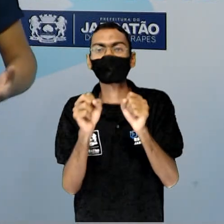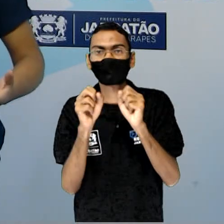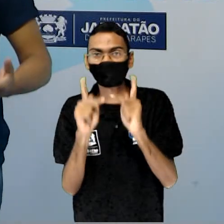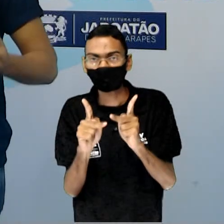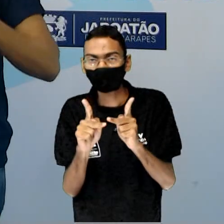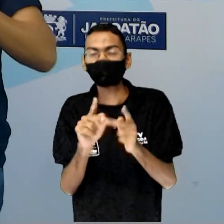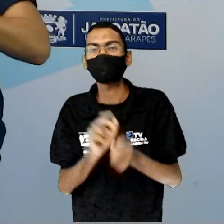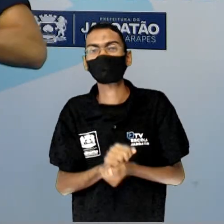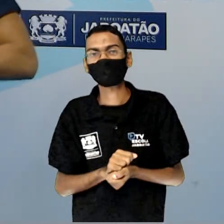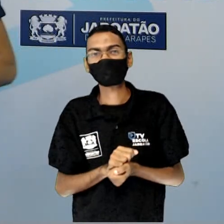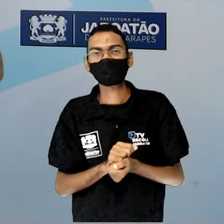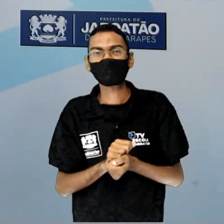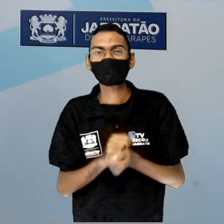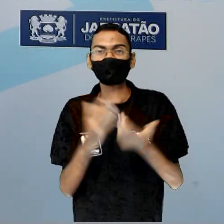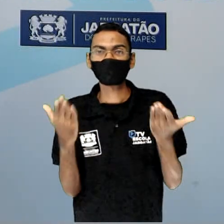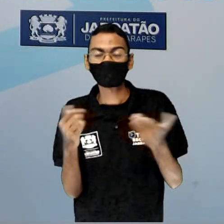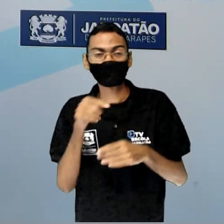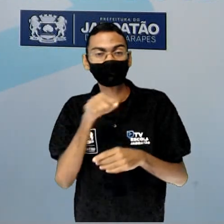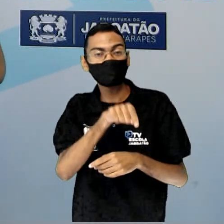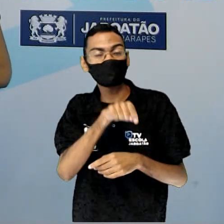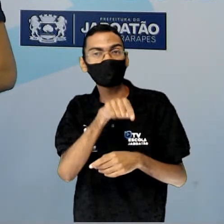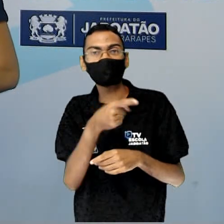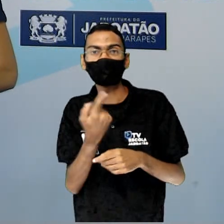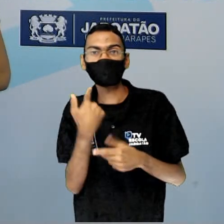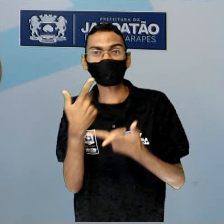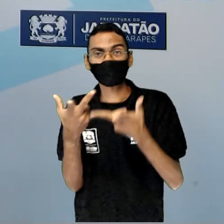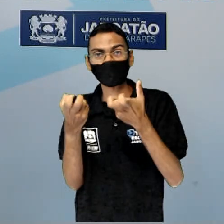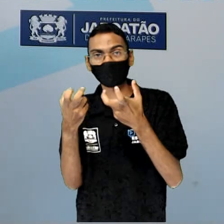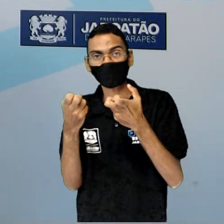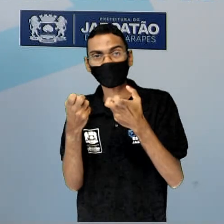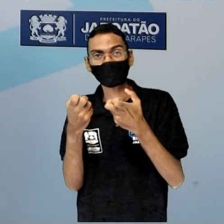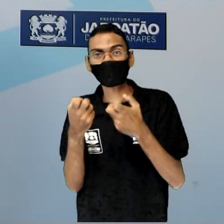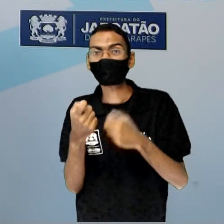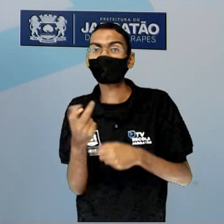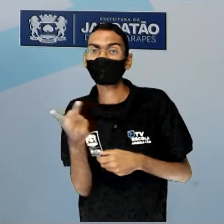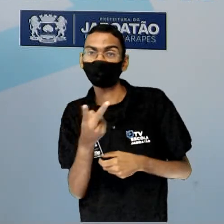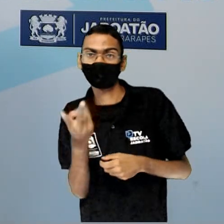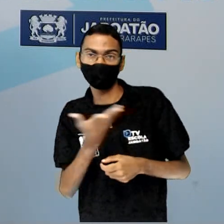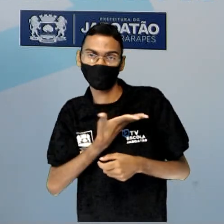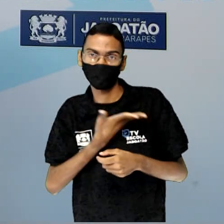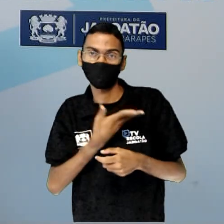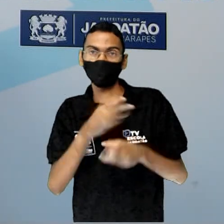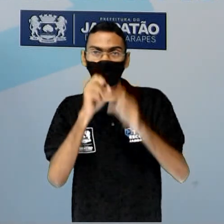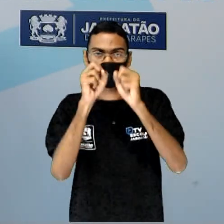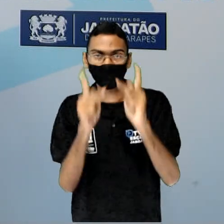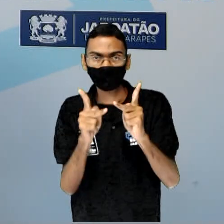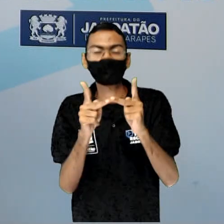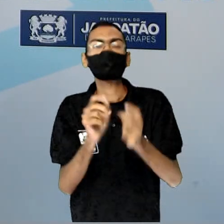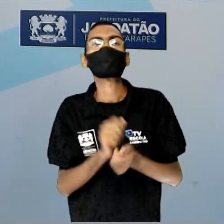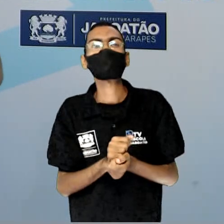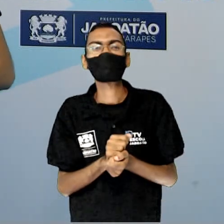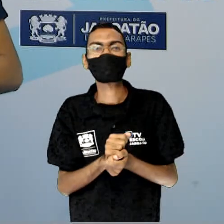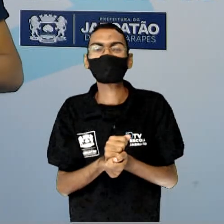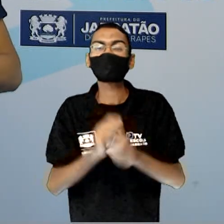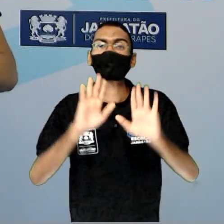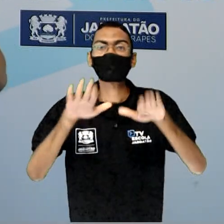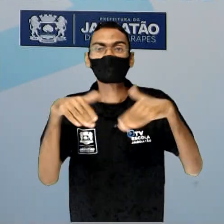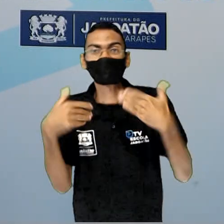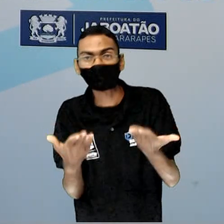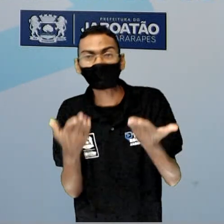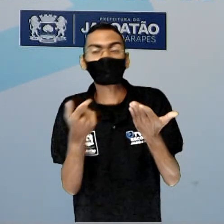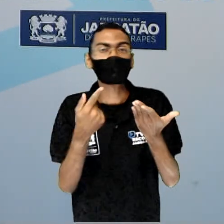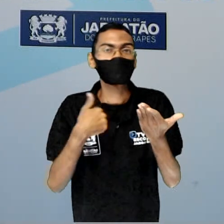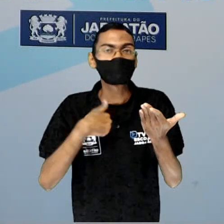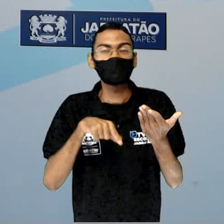Cascão. Só que Magali percebeu que faltaram Mônica e Chico Bento. Então, Magali resolveu pegar